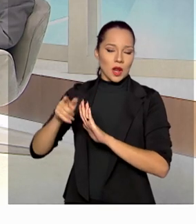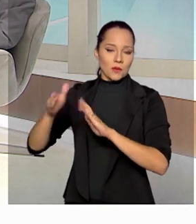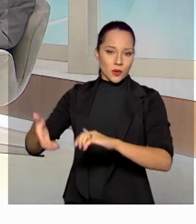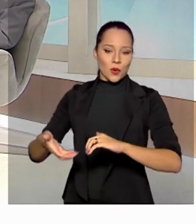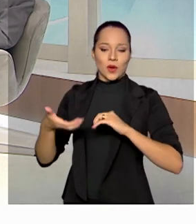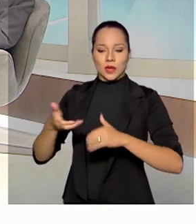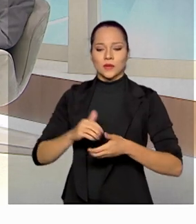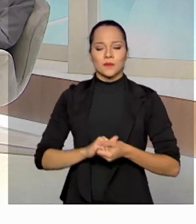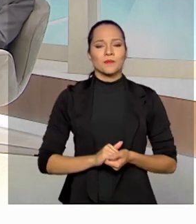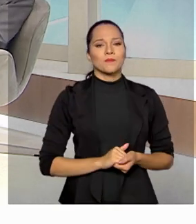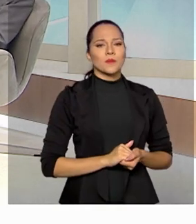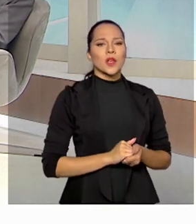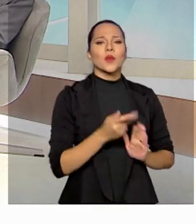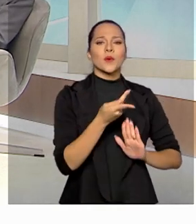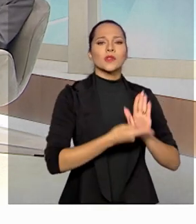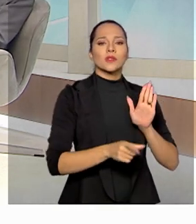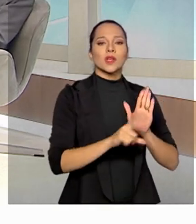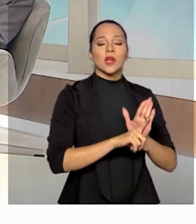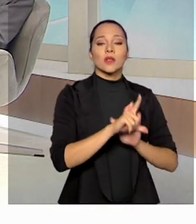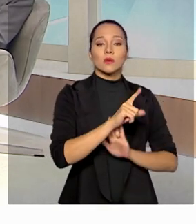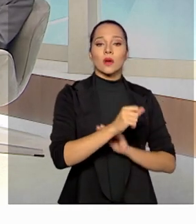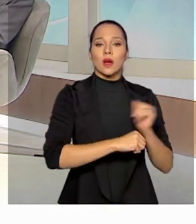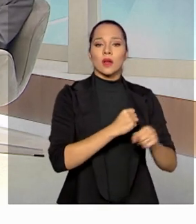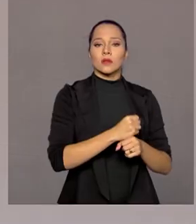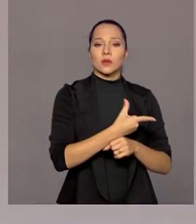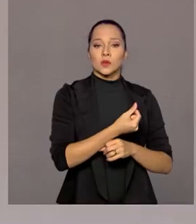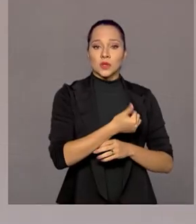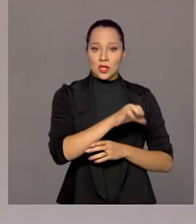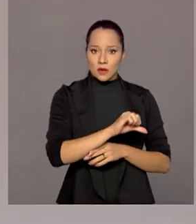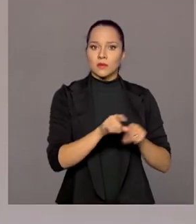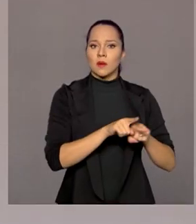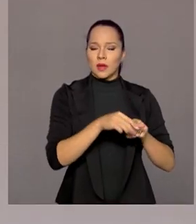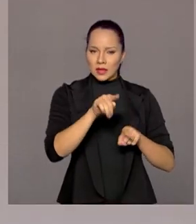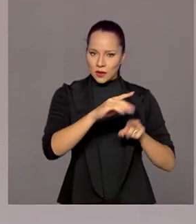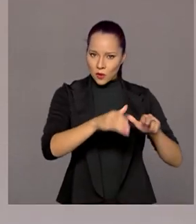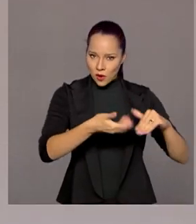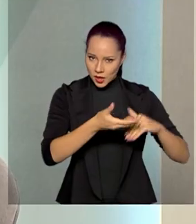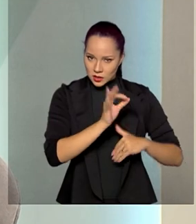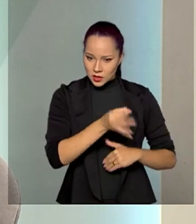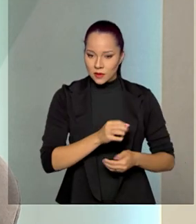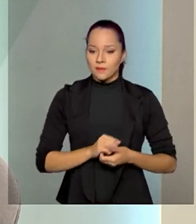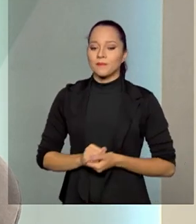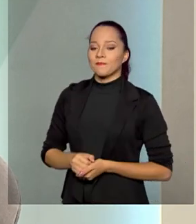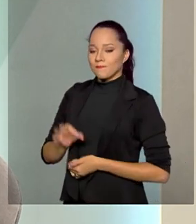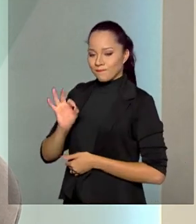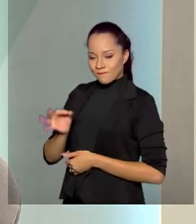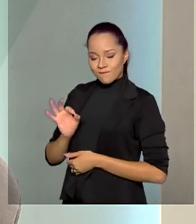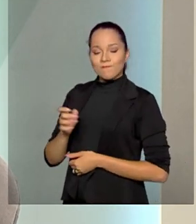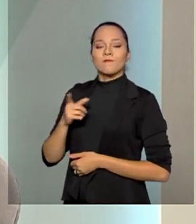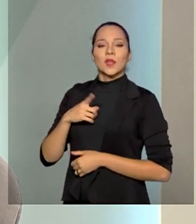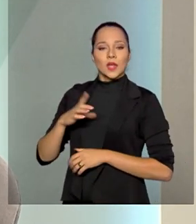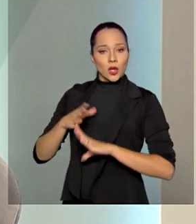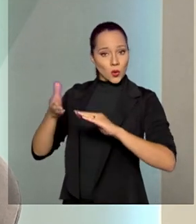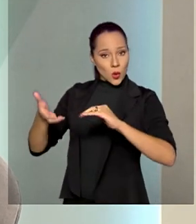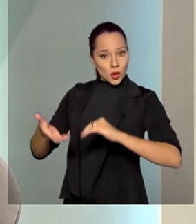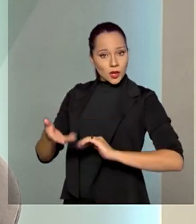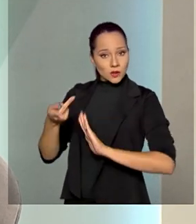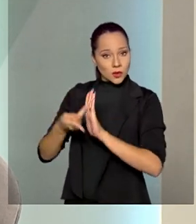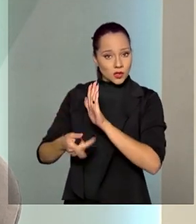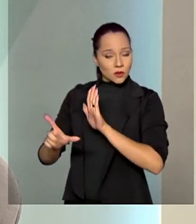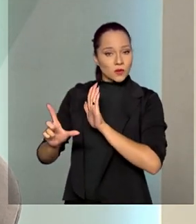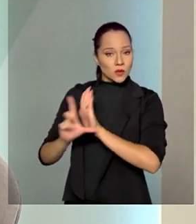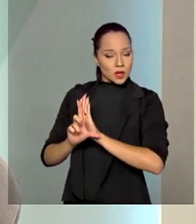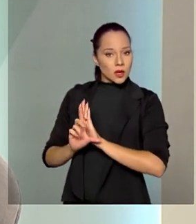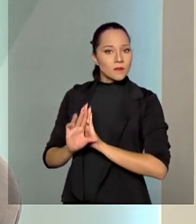Congresso Nacional. E o projeto de lei de 2019 também está no Congresso Nacional, é isso, ministro? Ele está no Congresso Nacional, esse projeto de